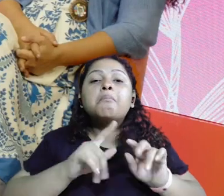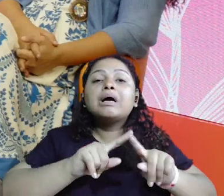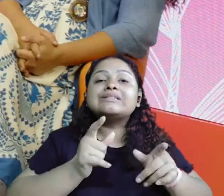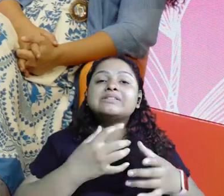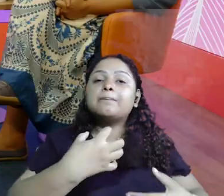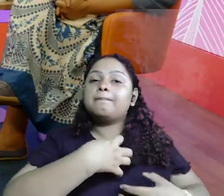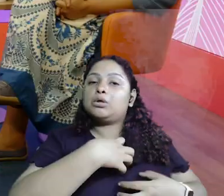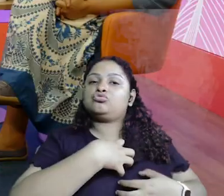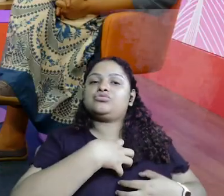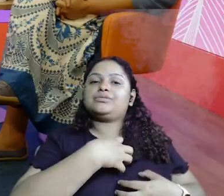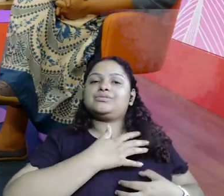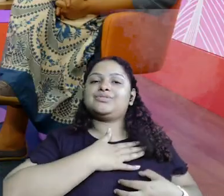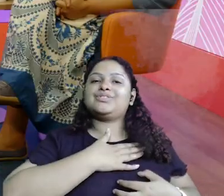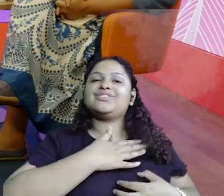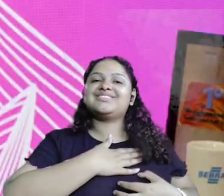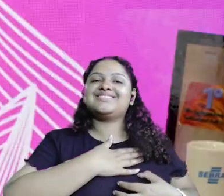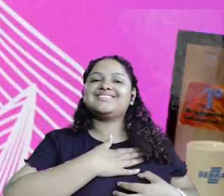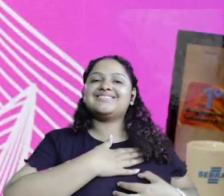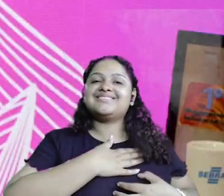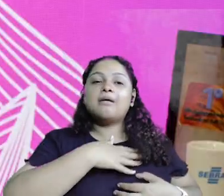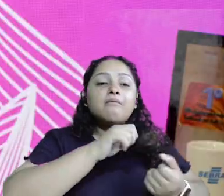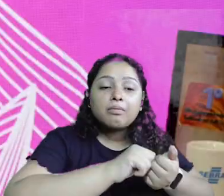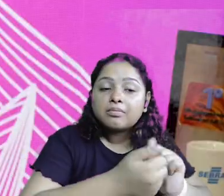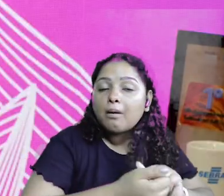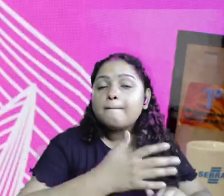é. Por isso que esse programa chama o quê?